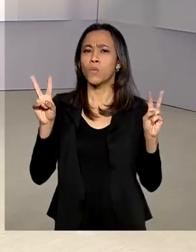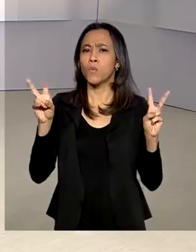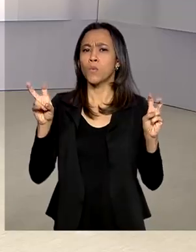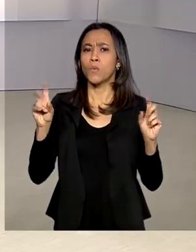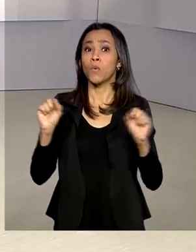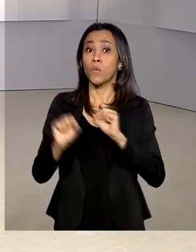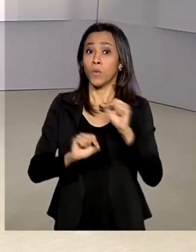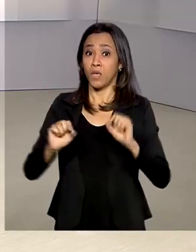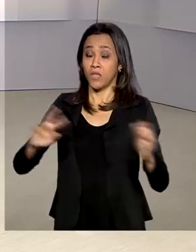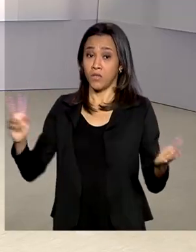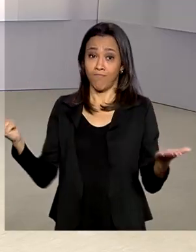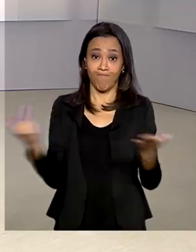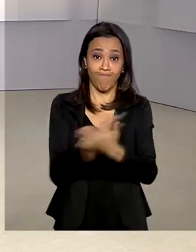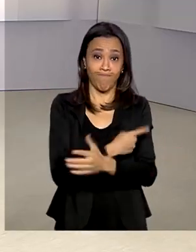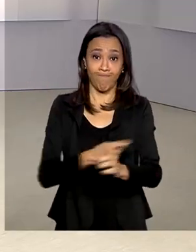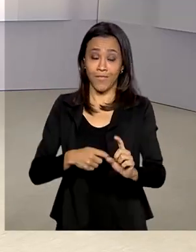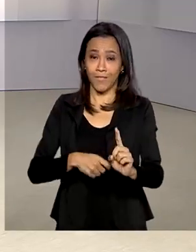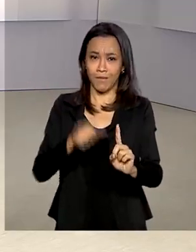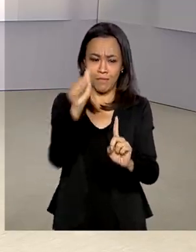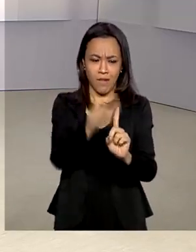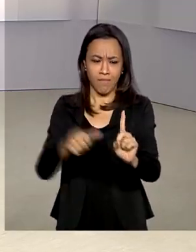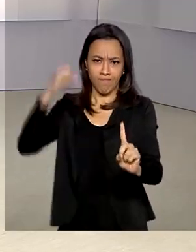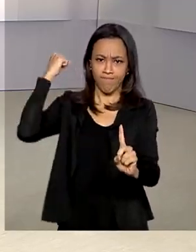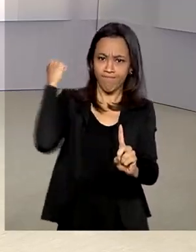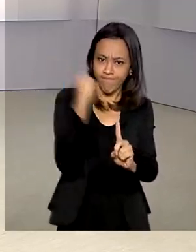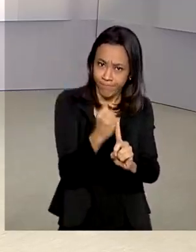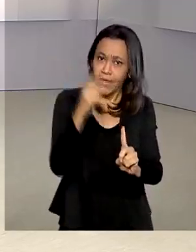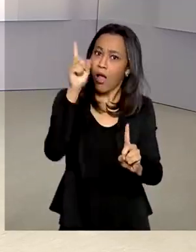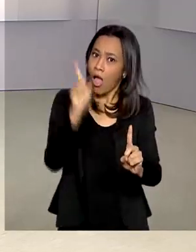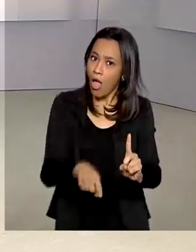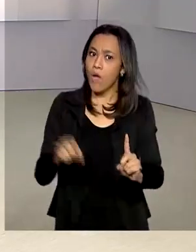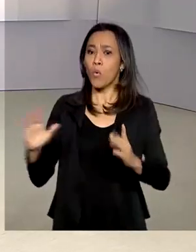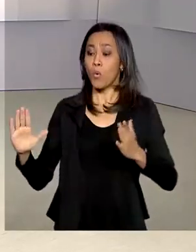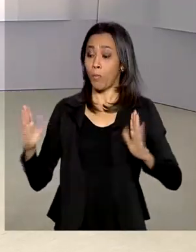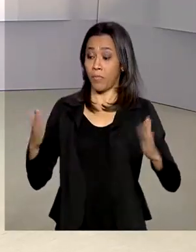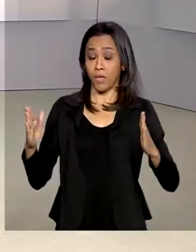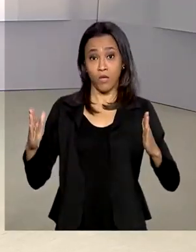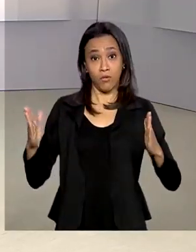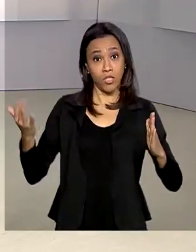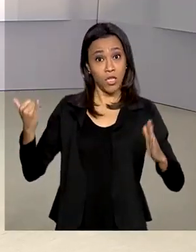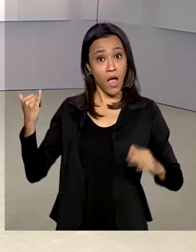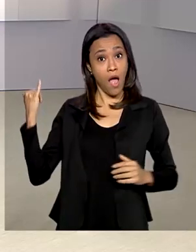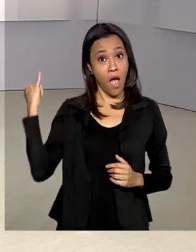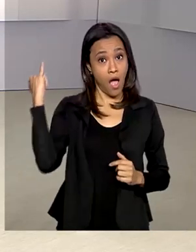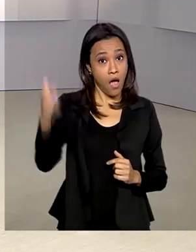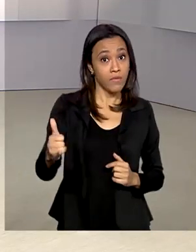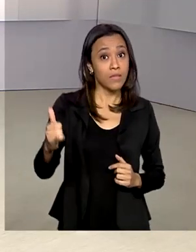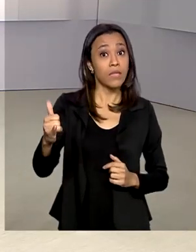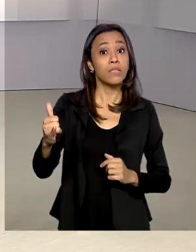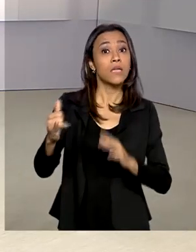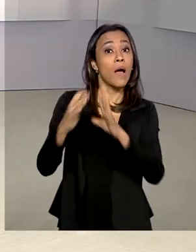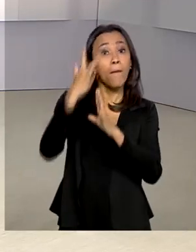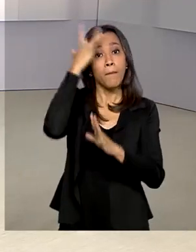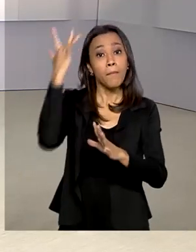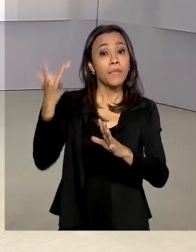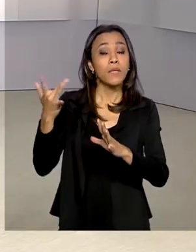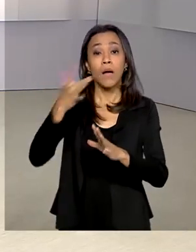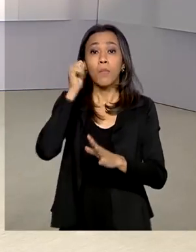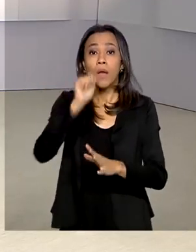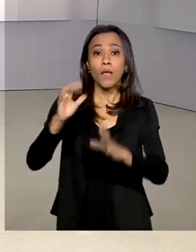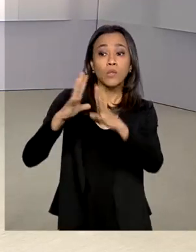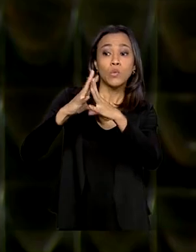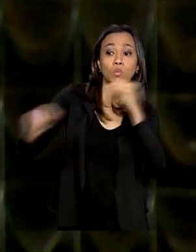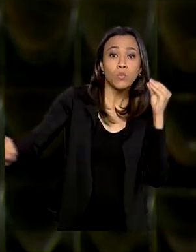de casos de feminicídio. Uma das mudanças está no prazo do comunicado de desaparecimento da mulher vítima do crime.